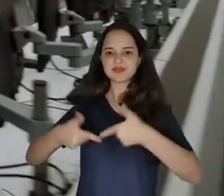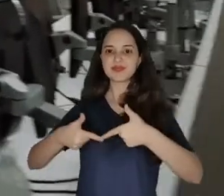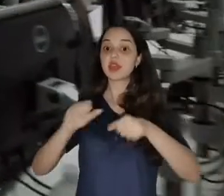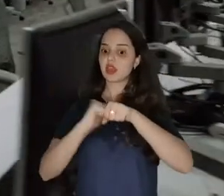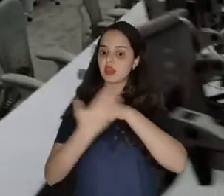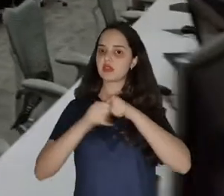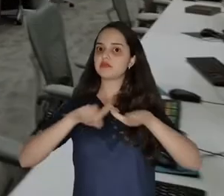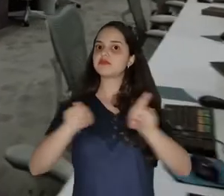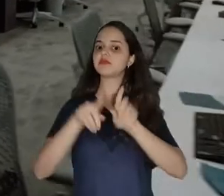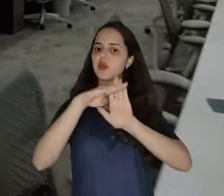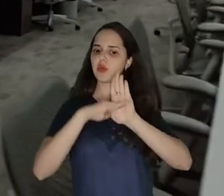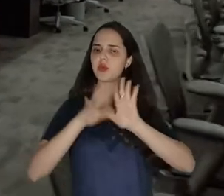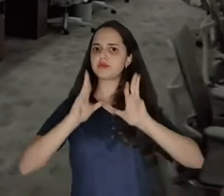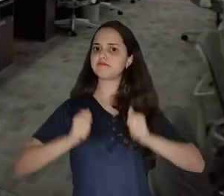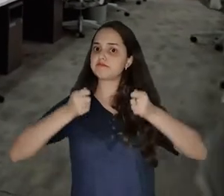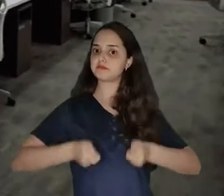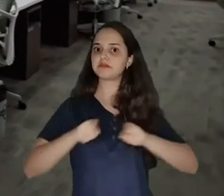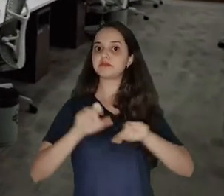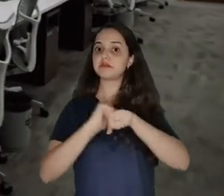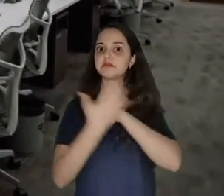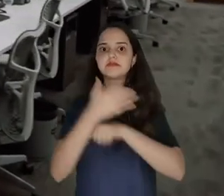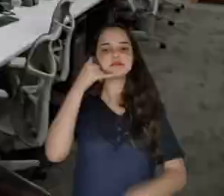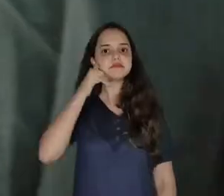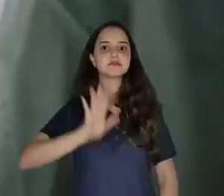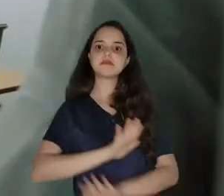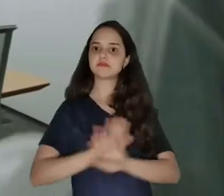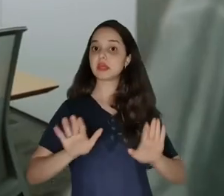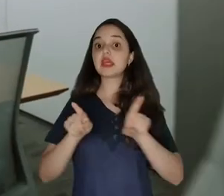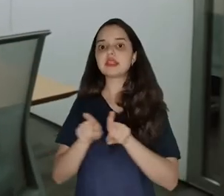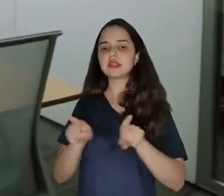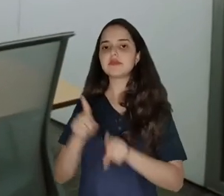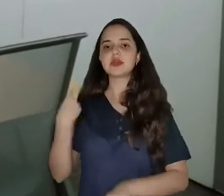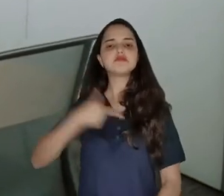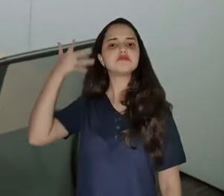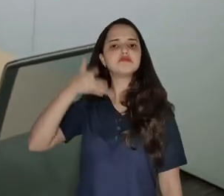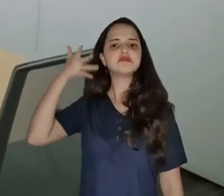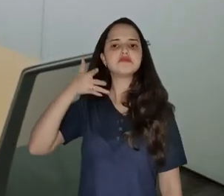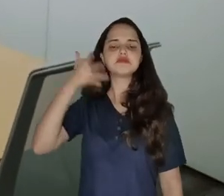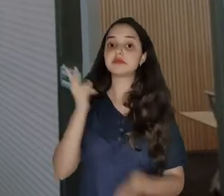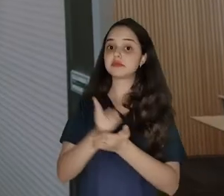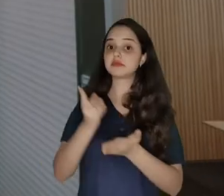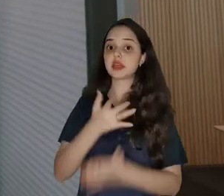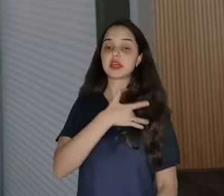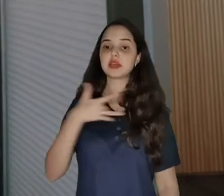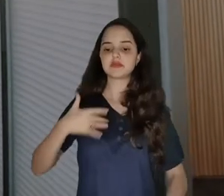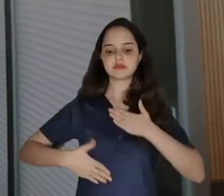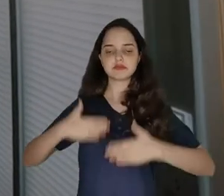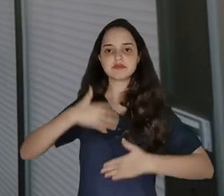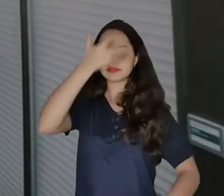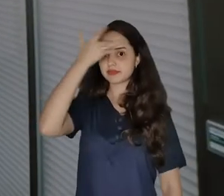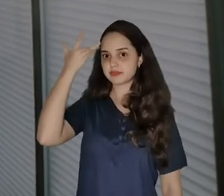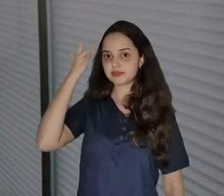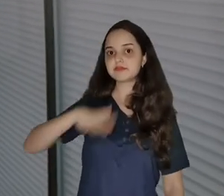passamos a adotar rígidos protocolos sanitários no combate à Covid-19, além de oferecer palestras frequentes sobre saúde física